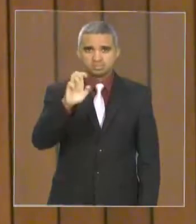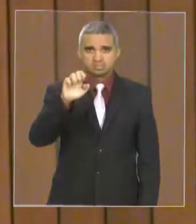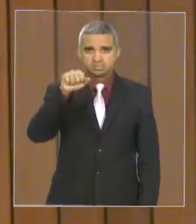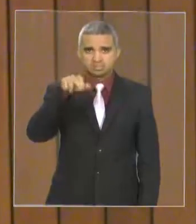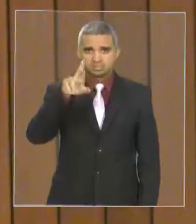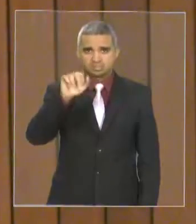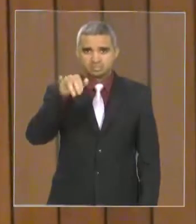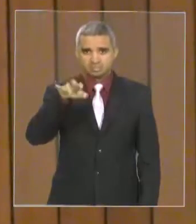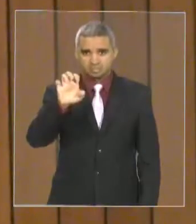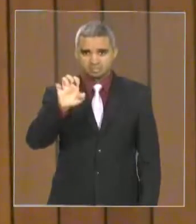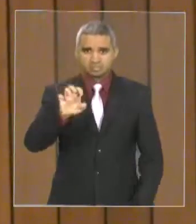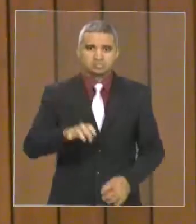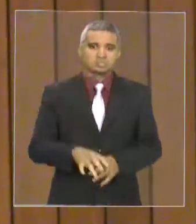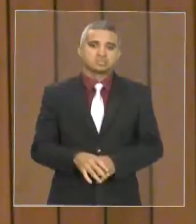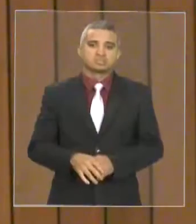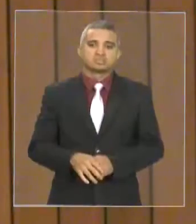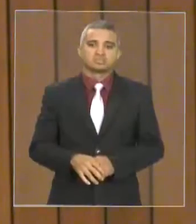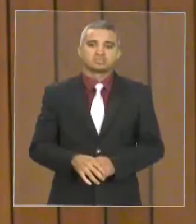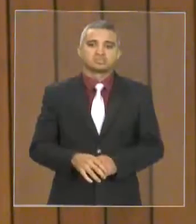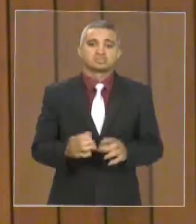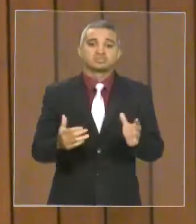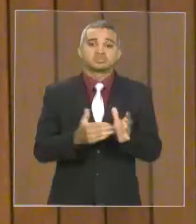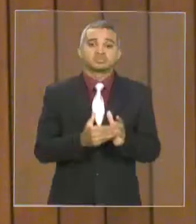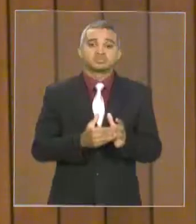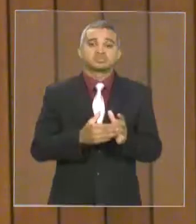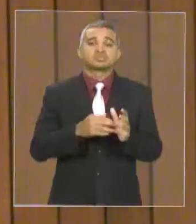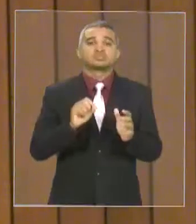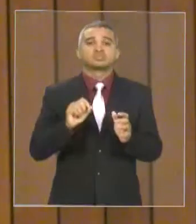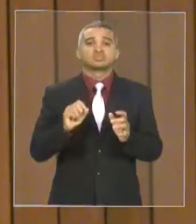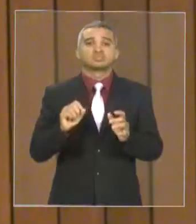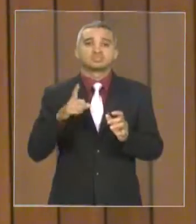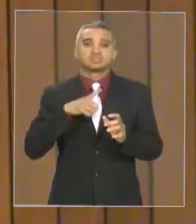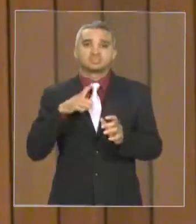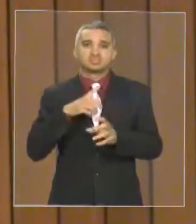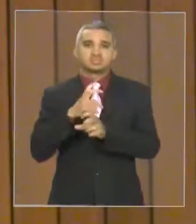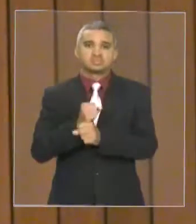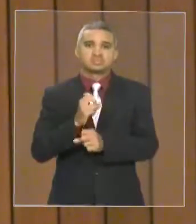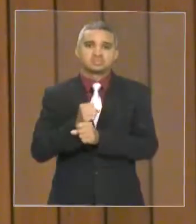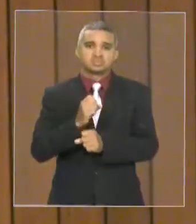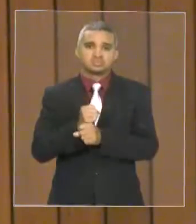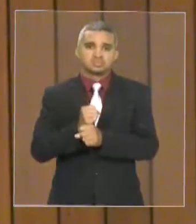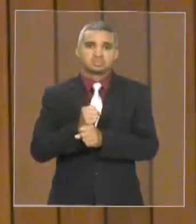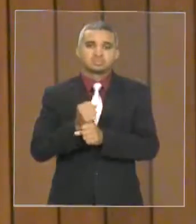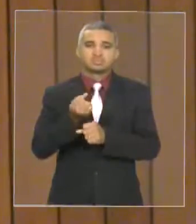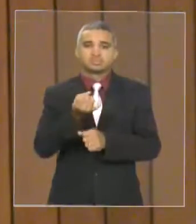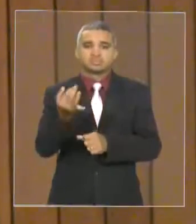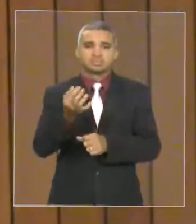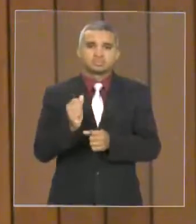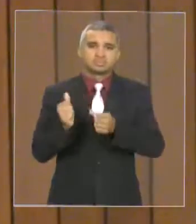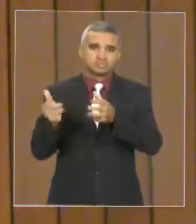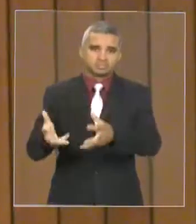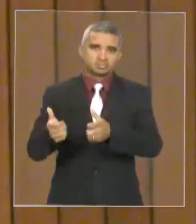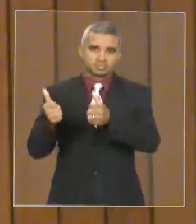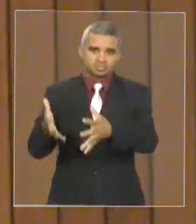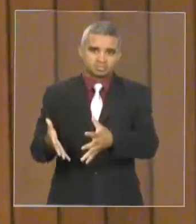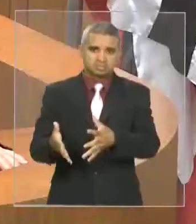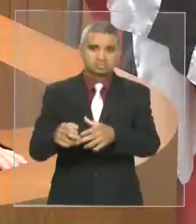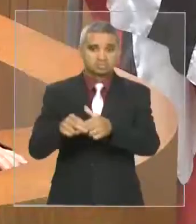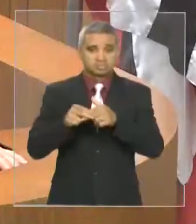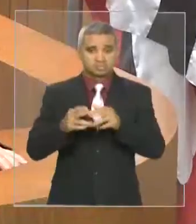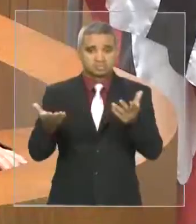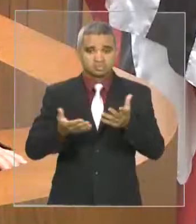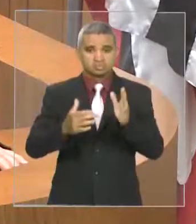julgamento. E, por último, prestação de contas do recurso público recebido pela entidade. Então, vamos lá, item por item.